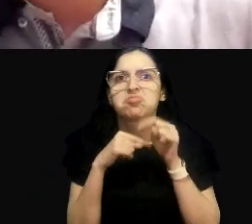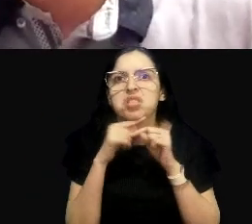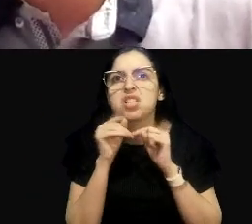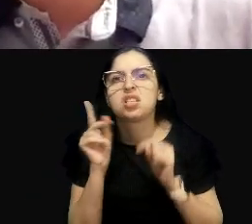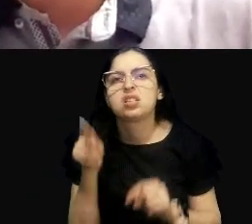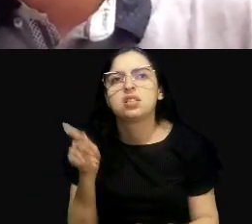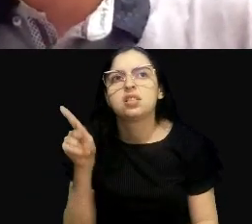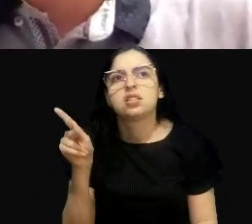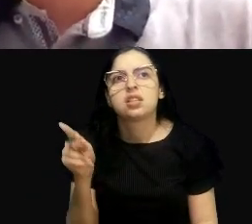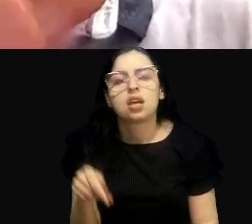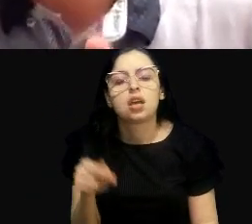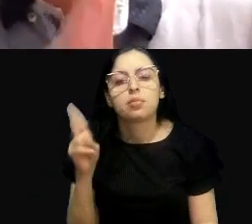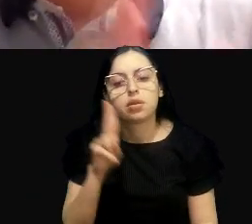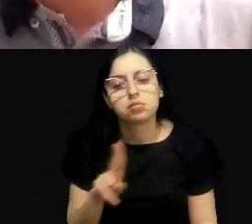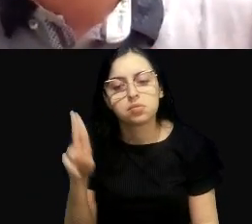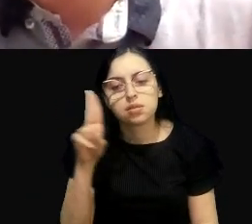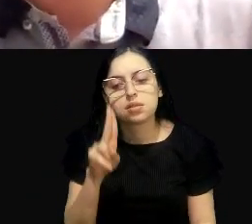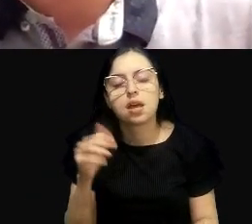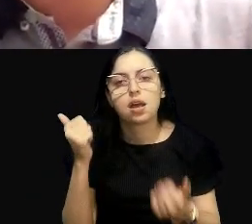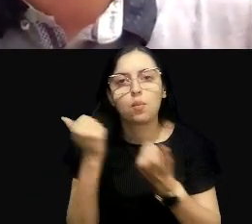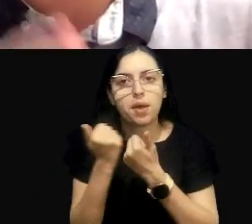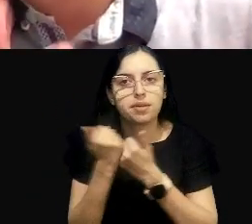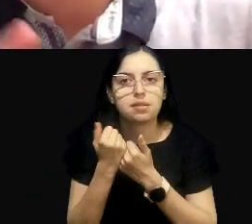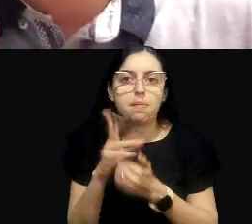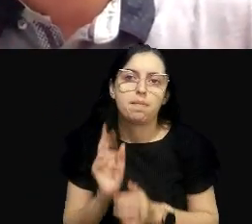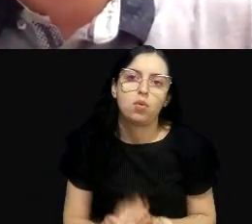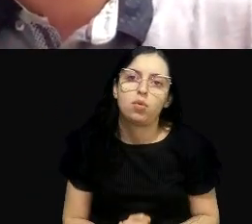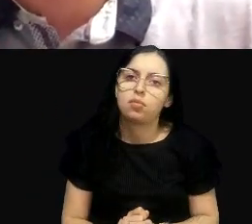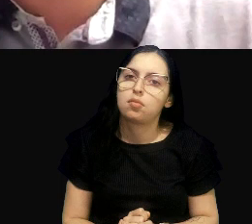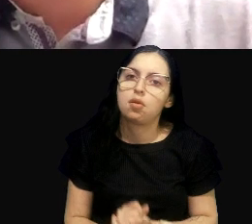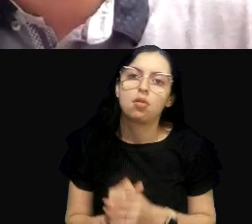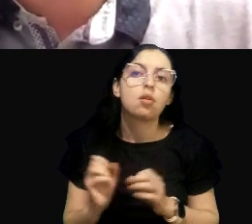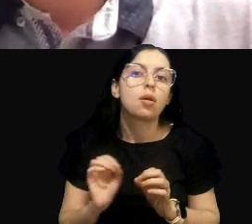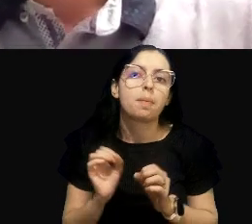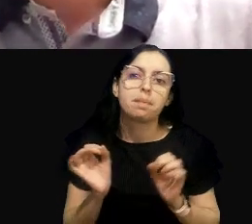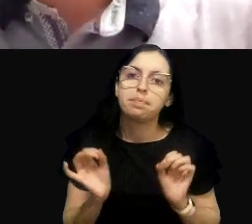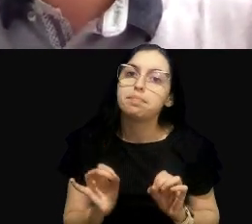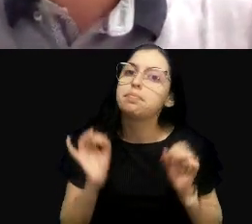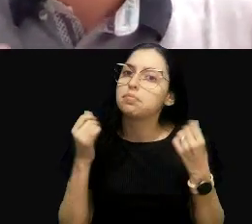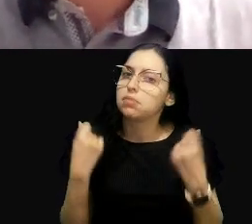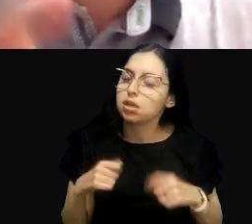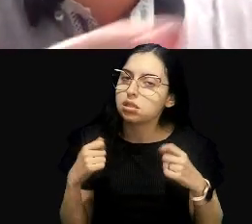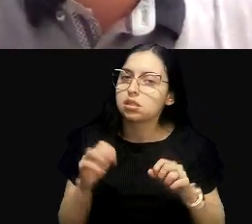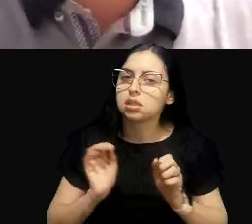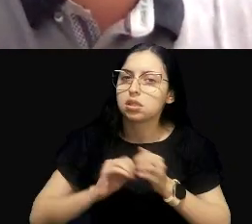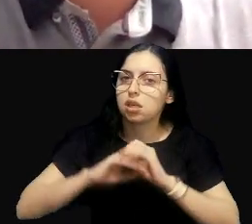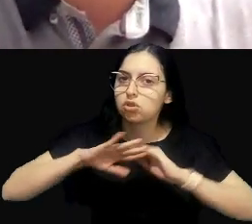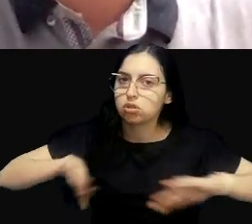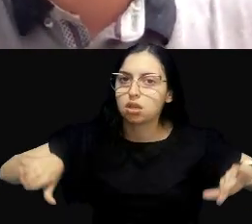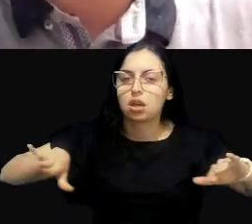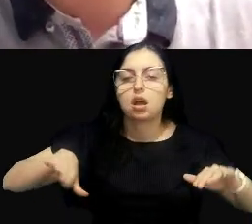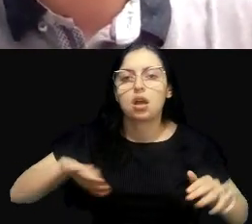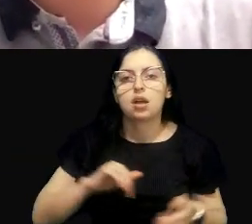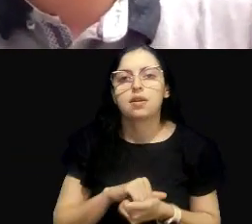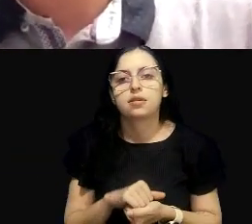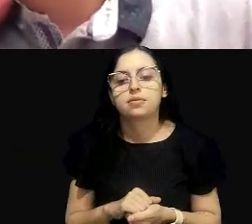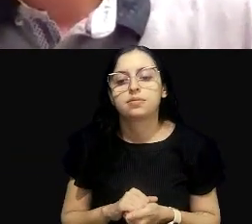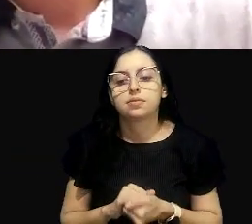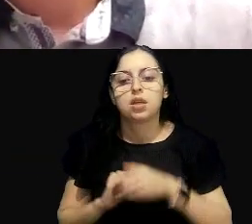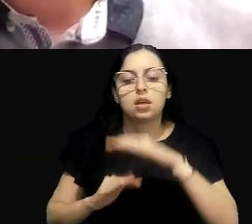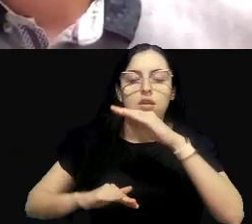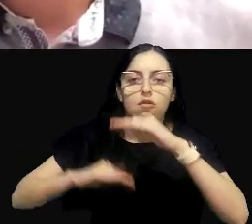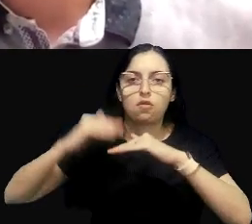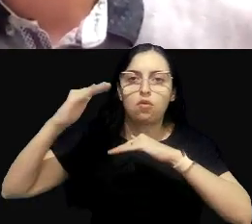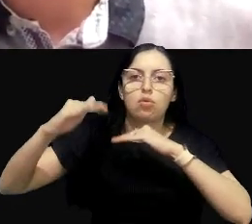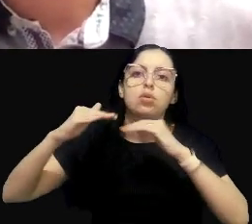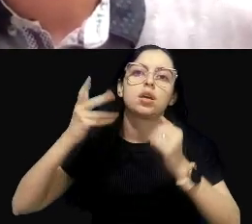sempre a muleta. Mas a ideia original aqui seria ter esse suporte à medida que a estrutura de saneamento evolui,